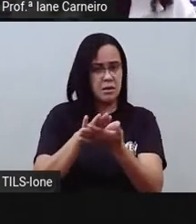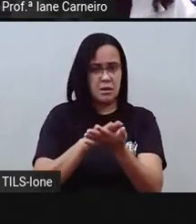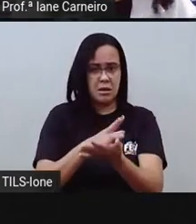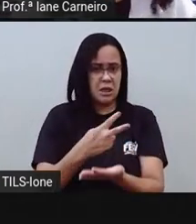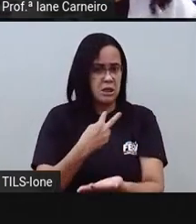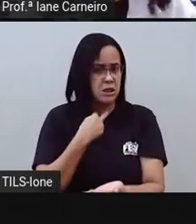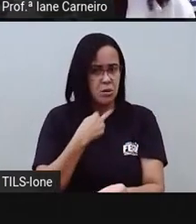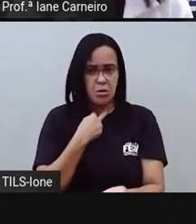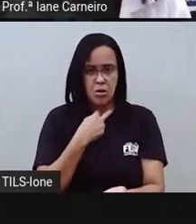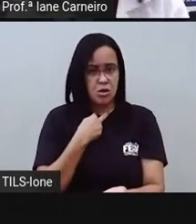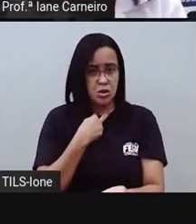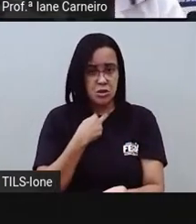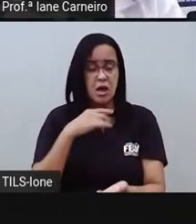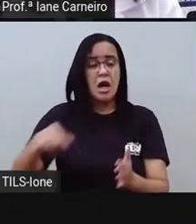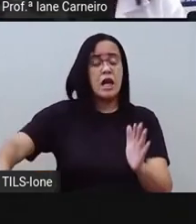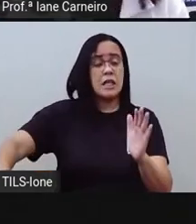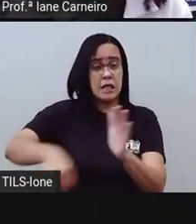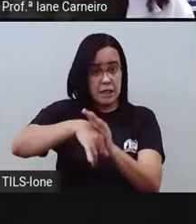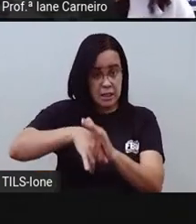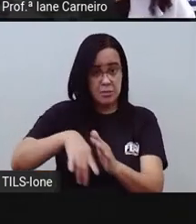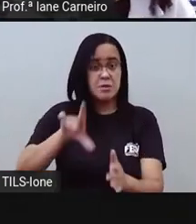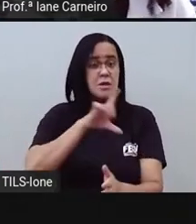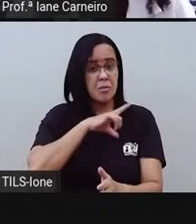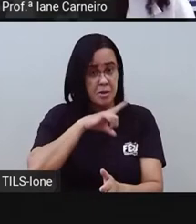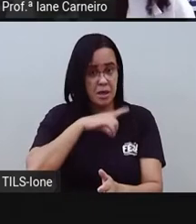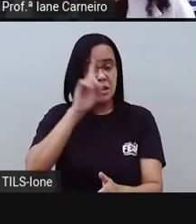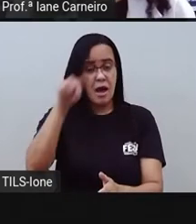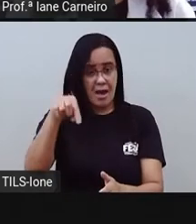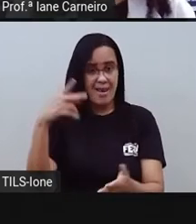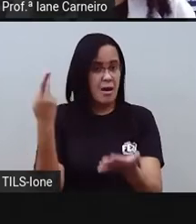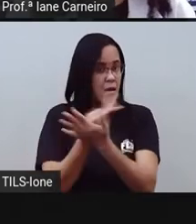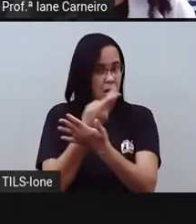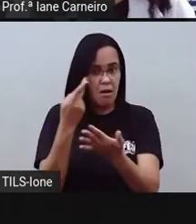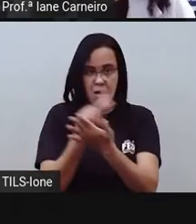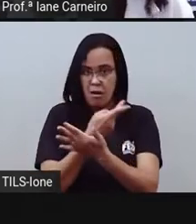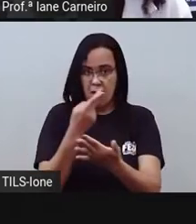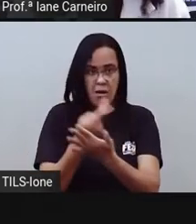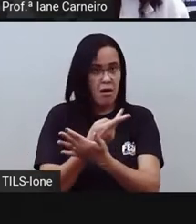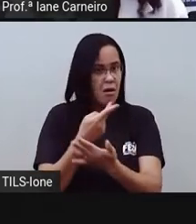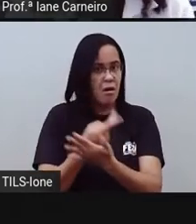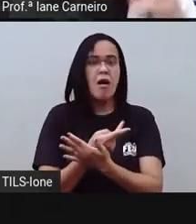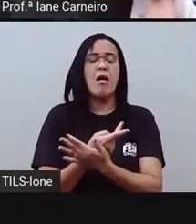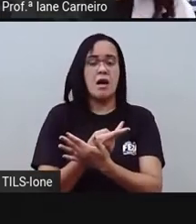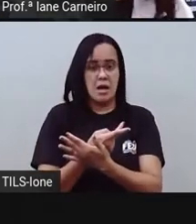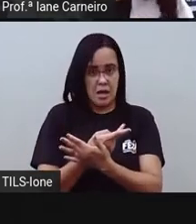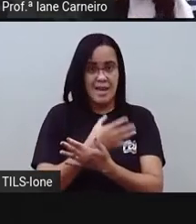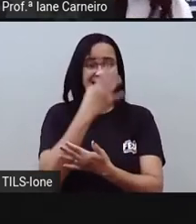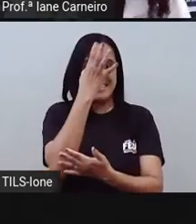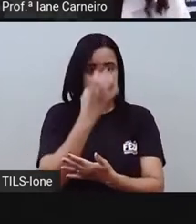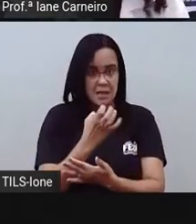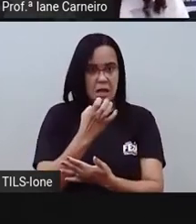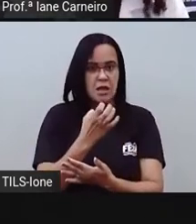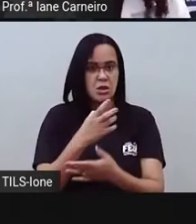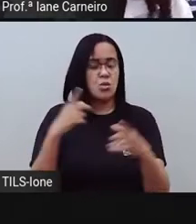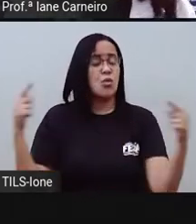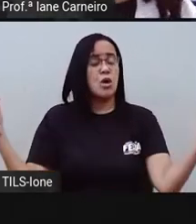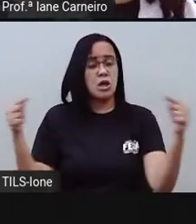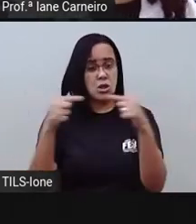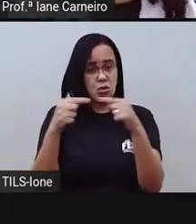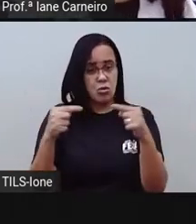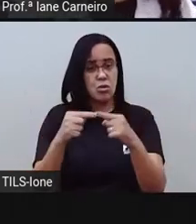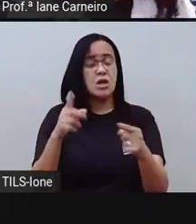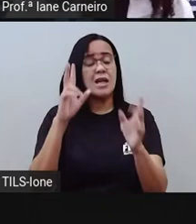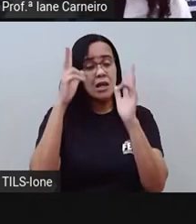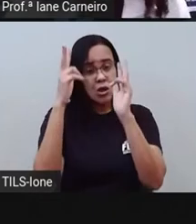isso aí também é crime, né? É um erro muito grave, assim como o racismo, é a intolerância